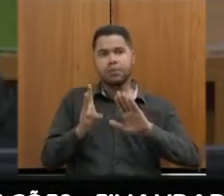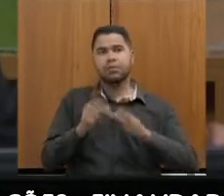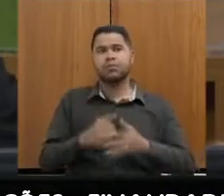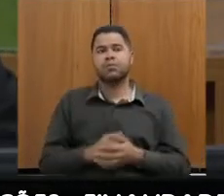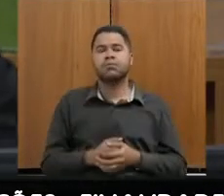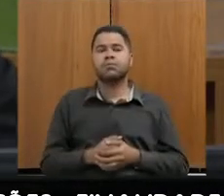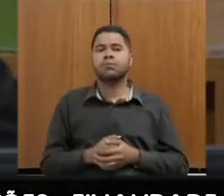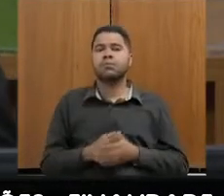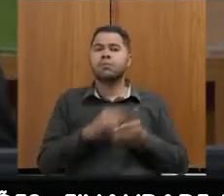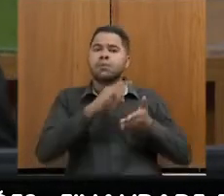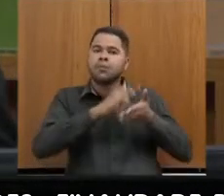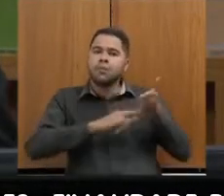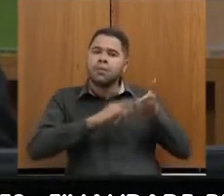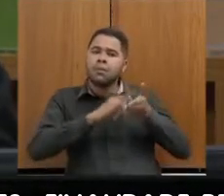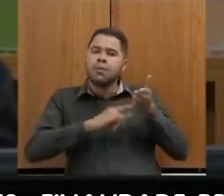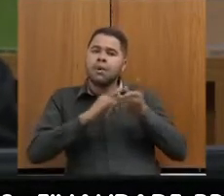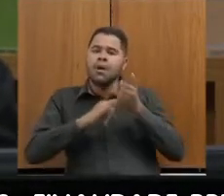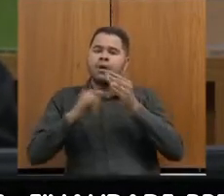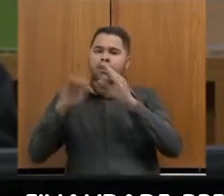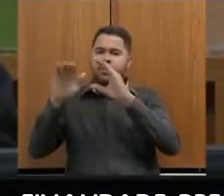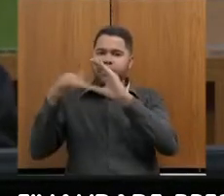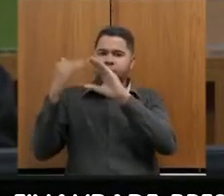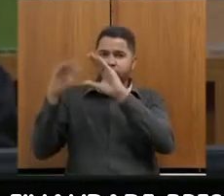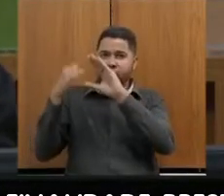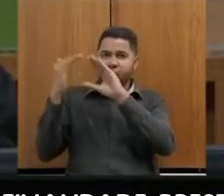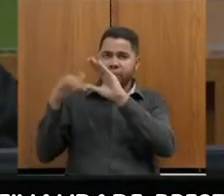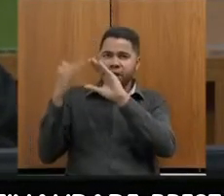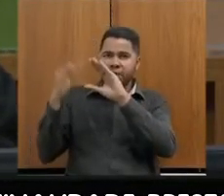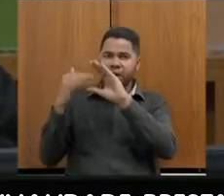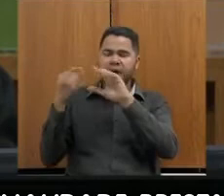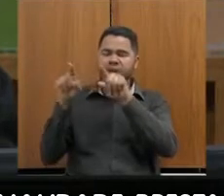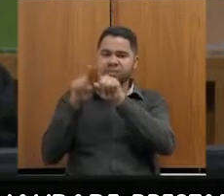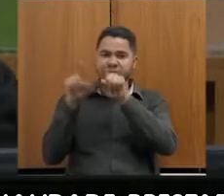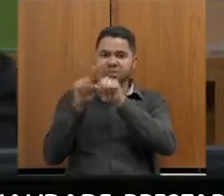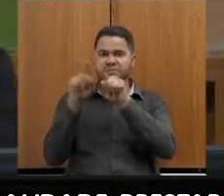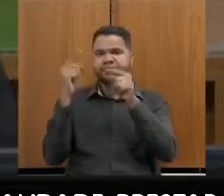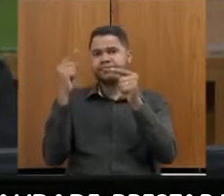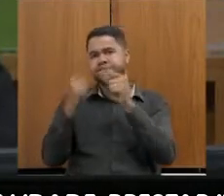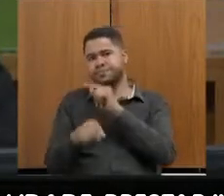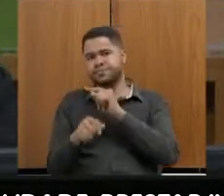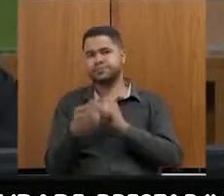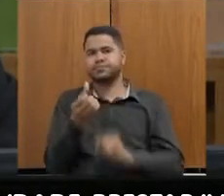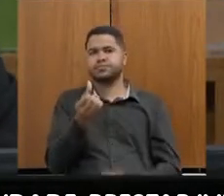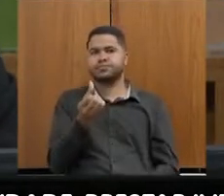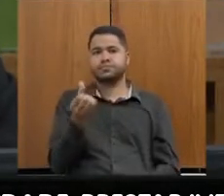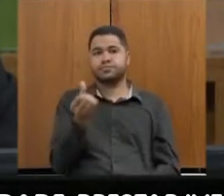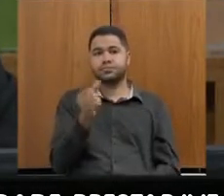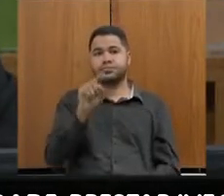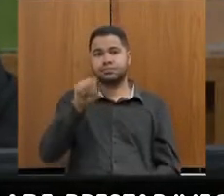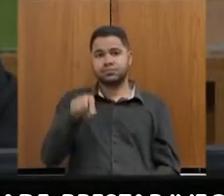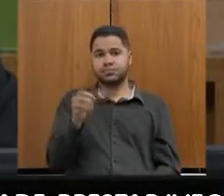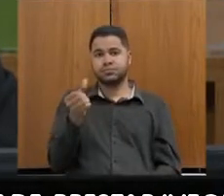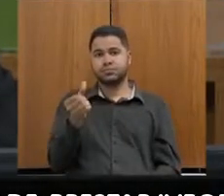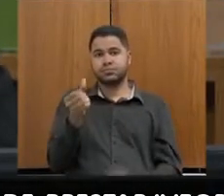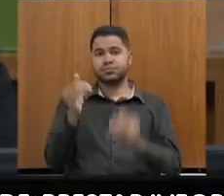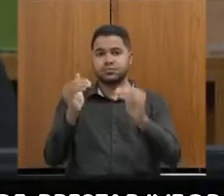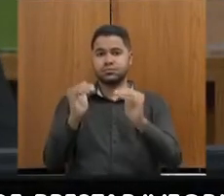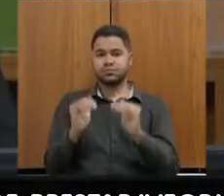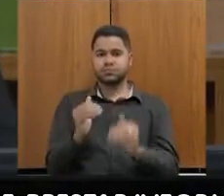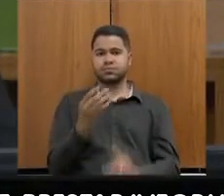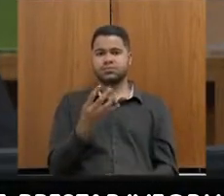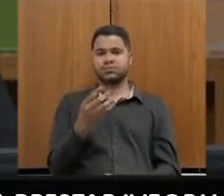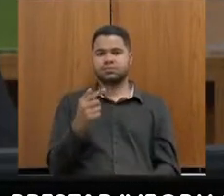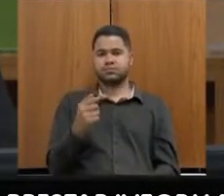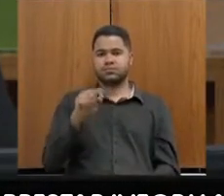esses documentos chegam aqui para ela. Com relação à convergência de 66,6% para 47,9%